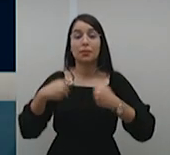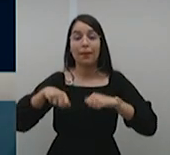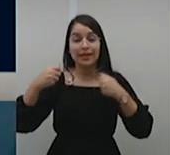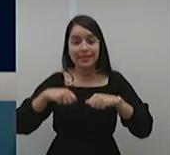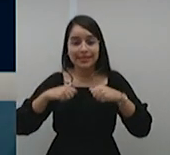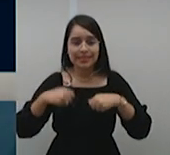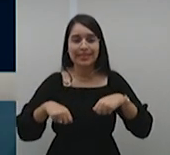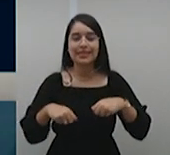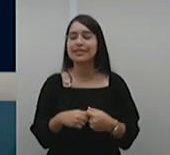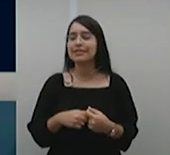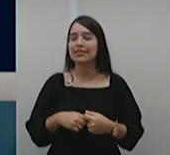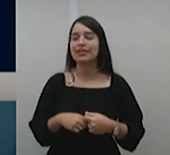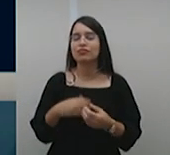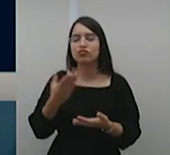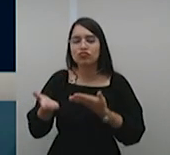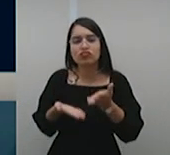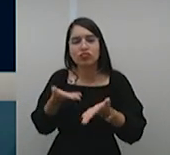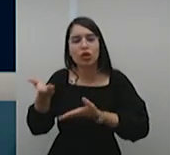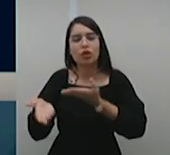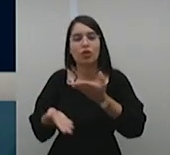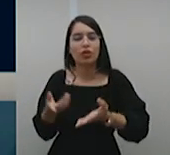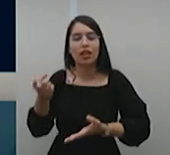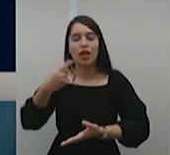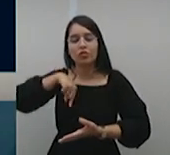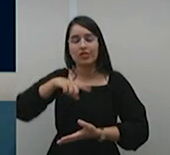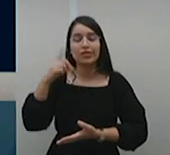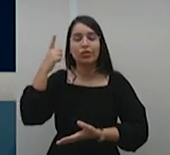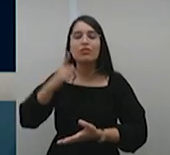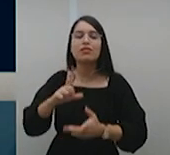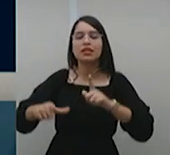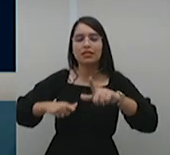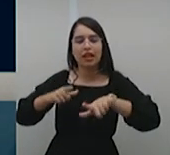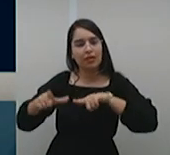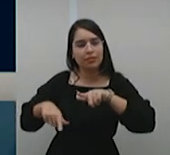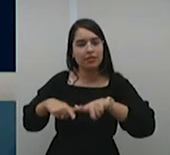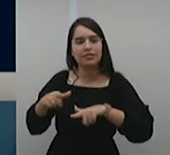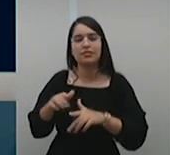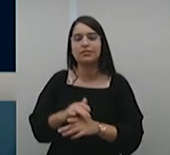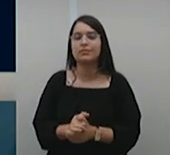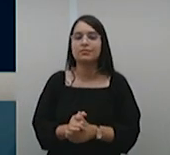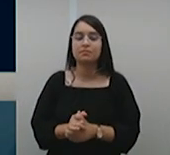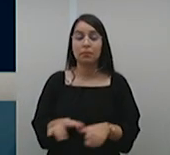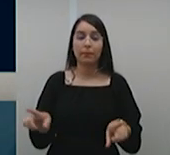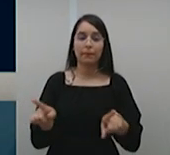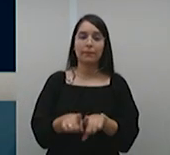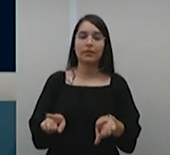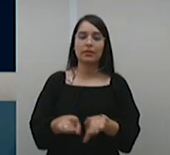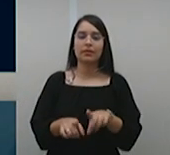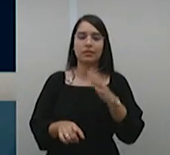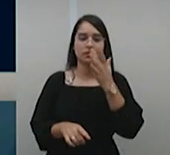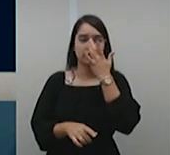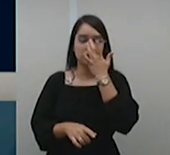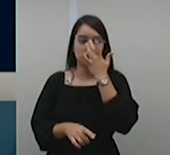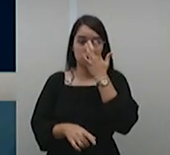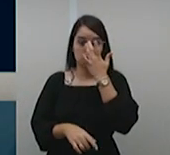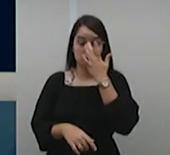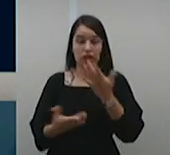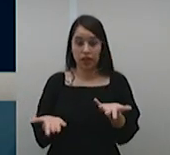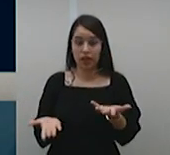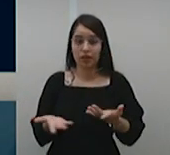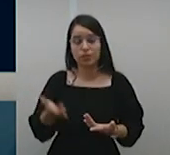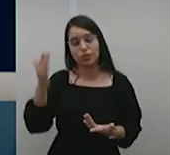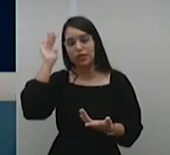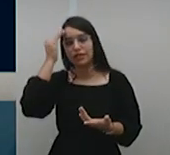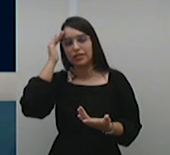para a nossa competência e eu entendo que